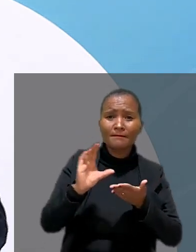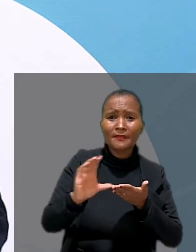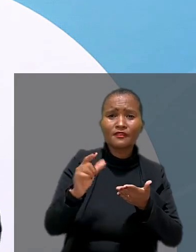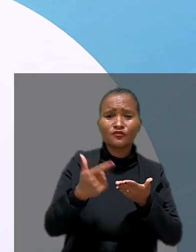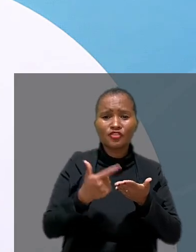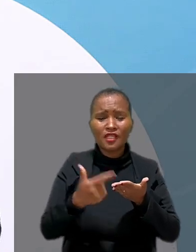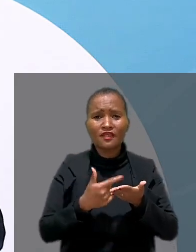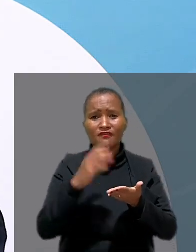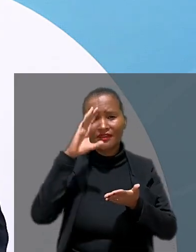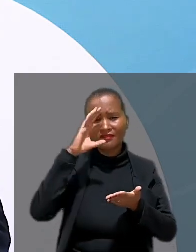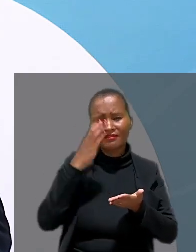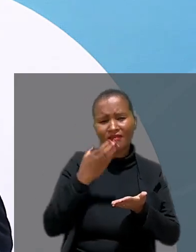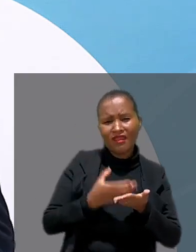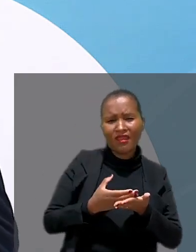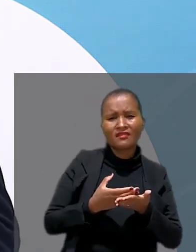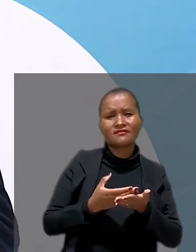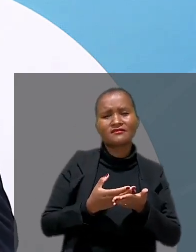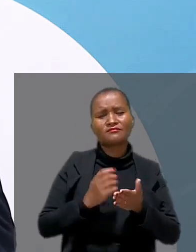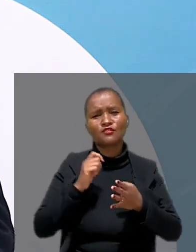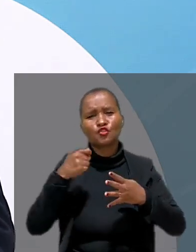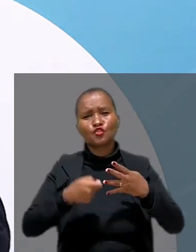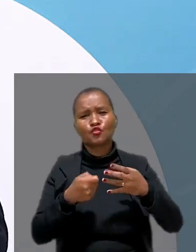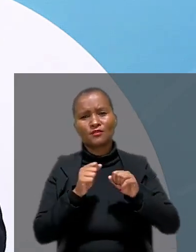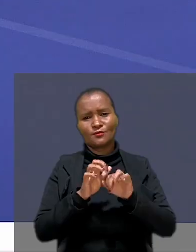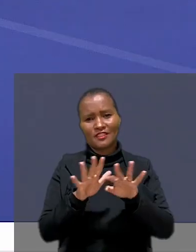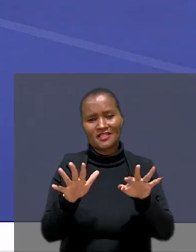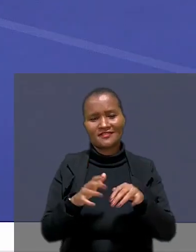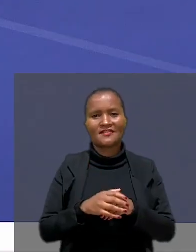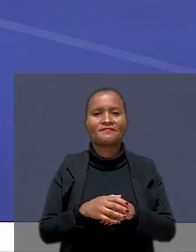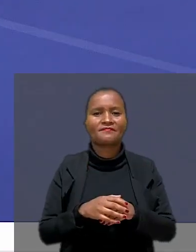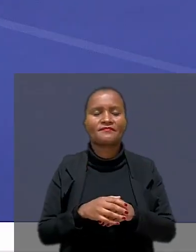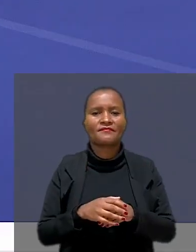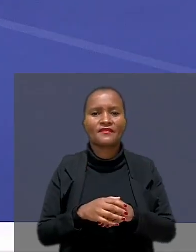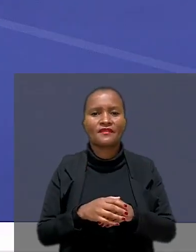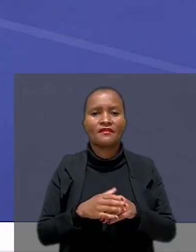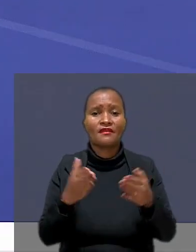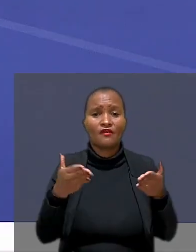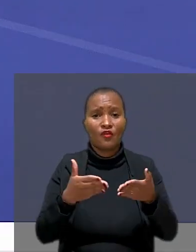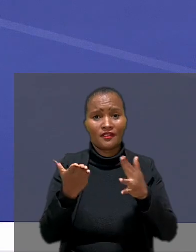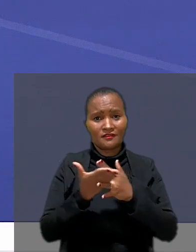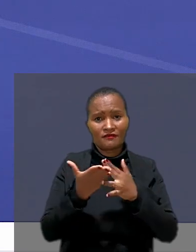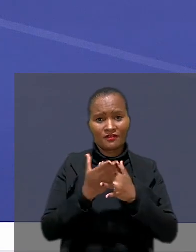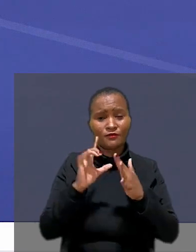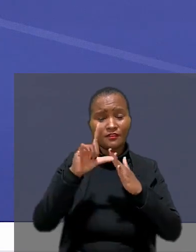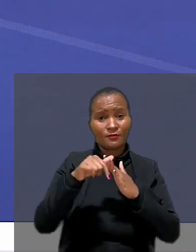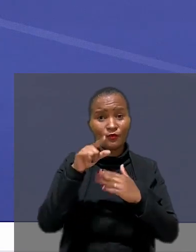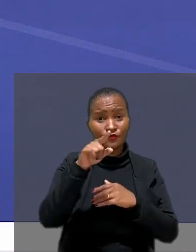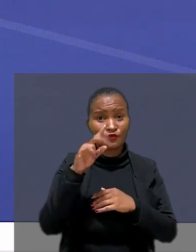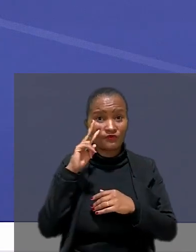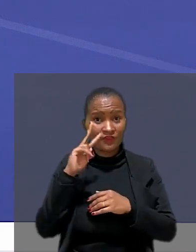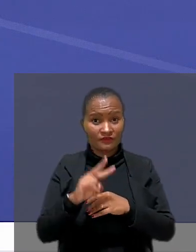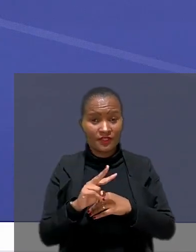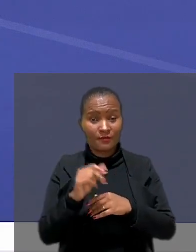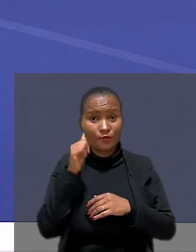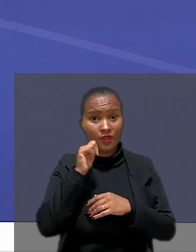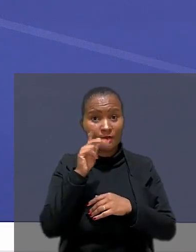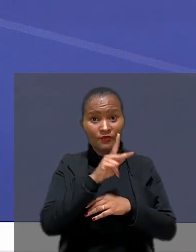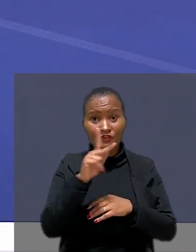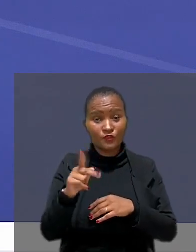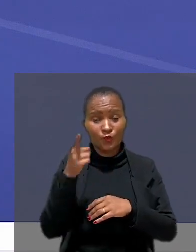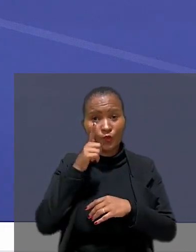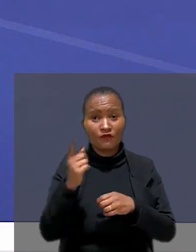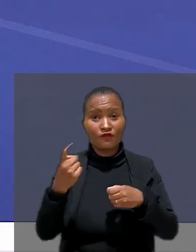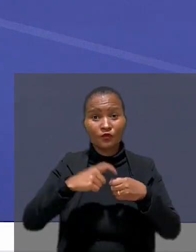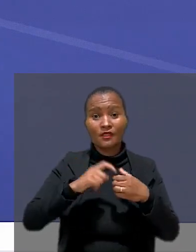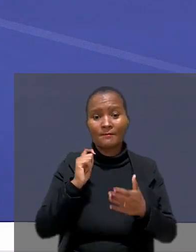livros, teses, dissertações e jurisprudências. Vamos para um breve intervalo e a seguir você vai ver. A professora não